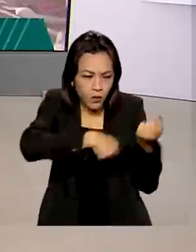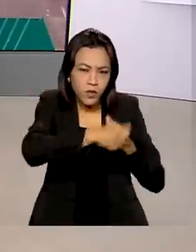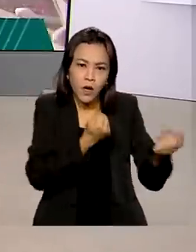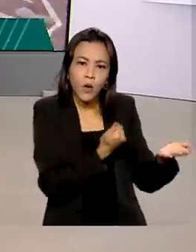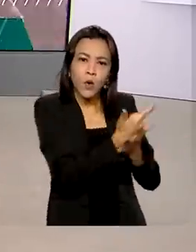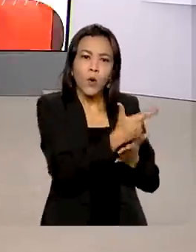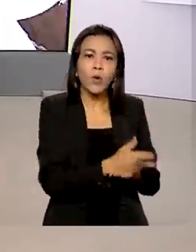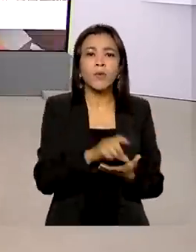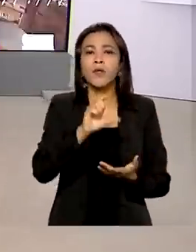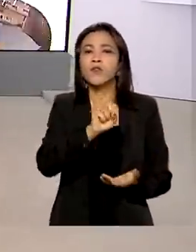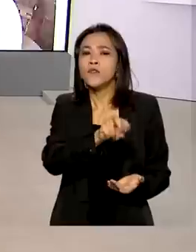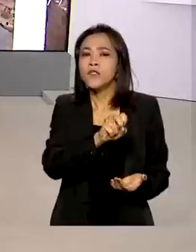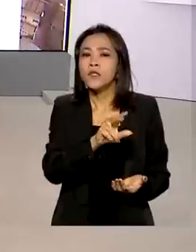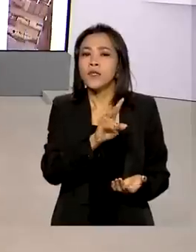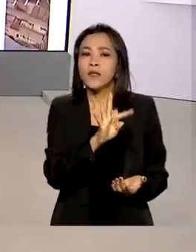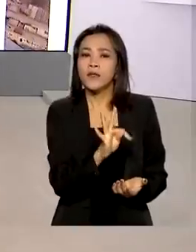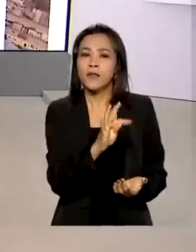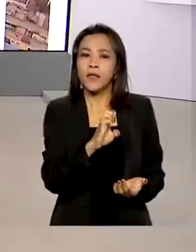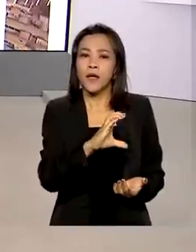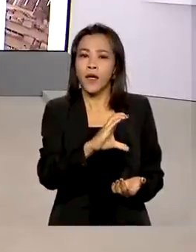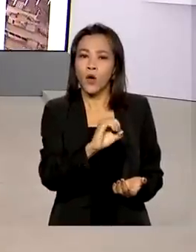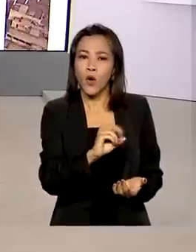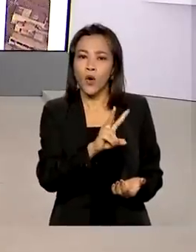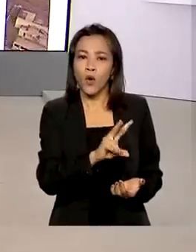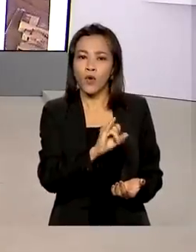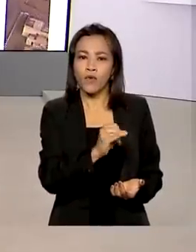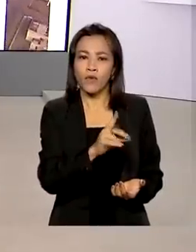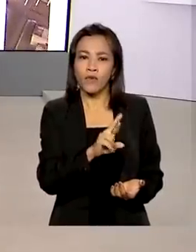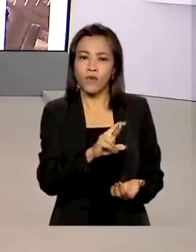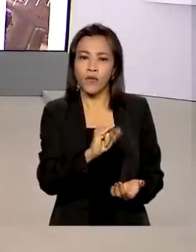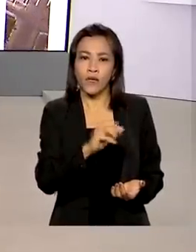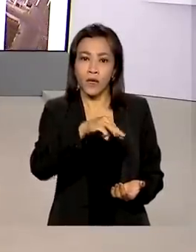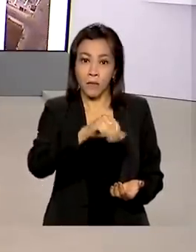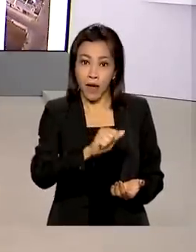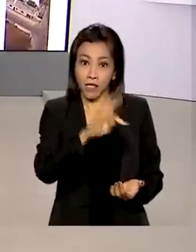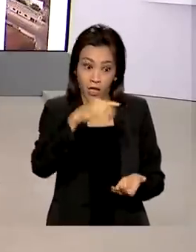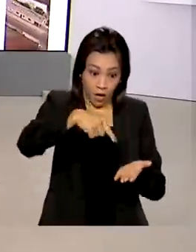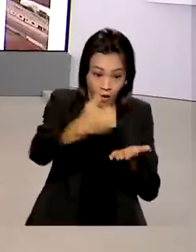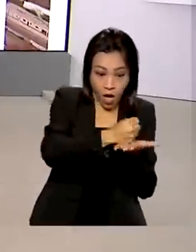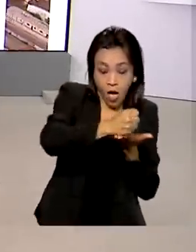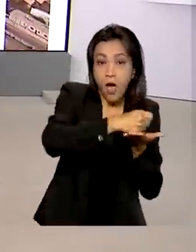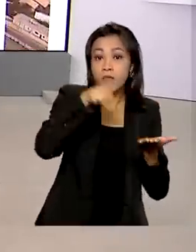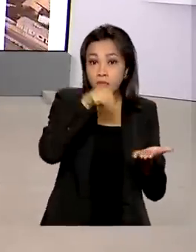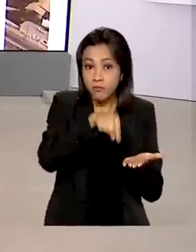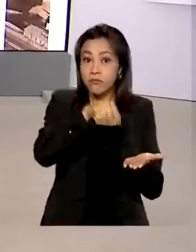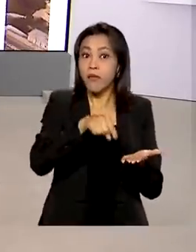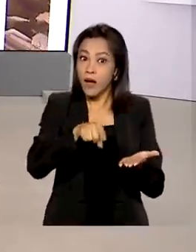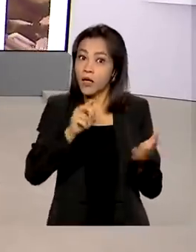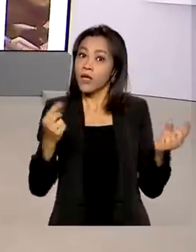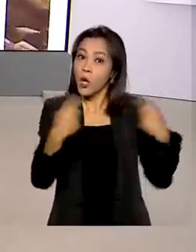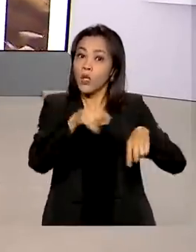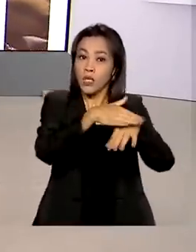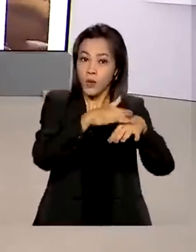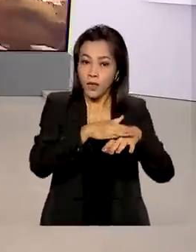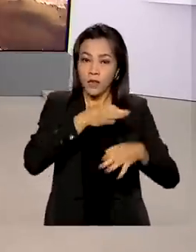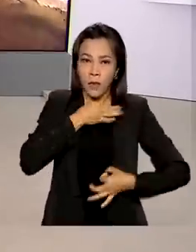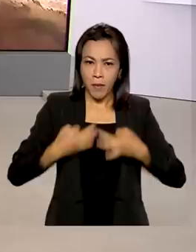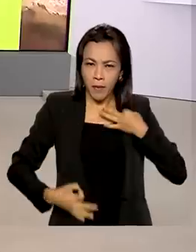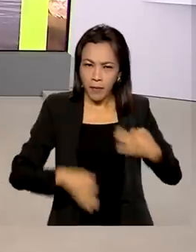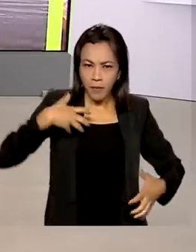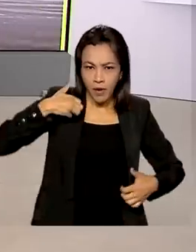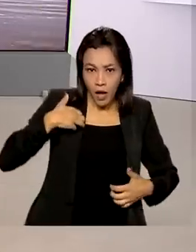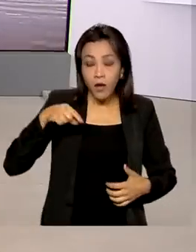antiviral Tecovirimate para reforçar o tratamento da monkeypox no país. O Ministério também emitiu uma nota técnica com